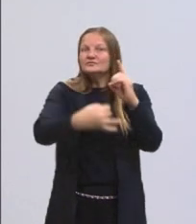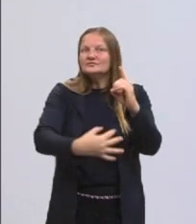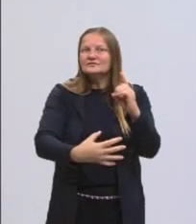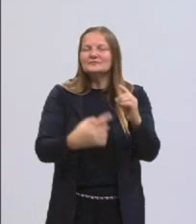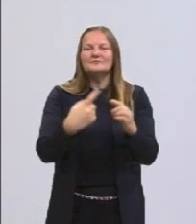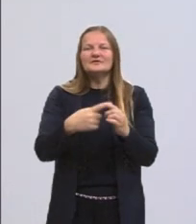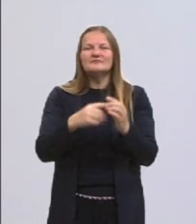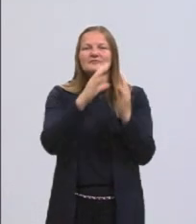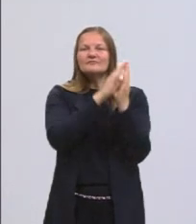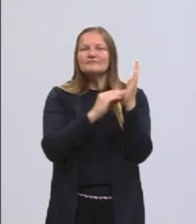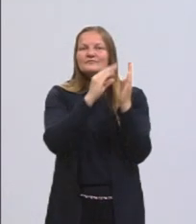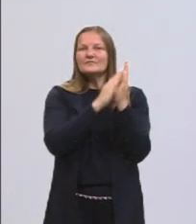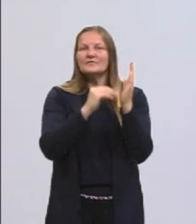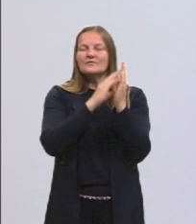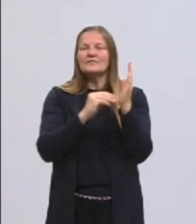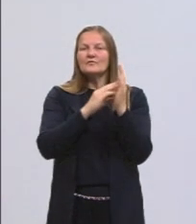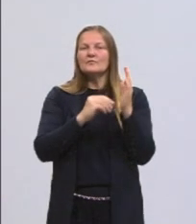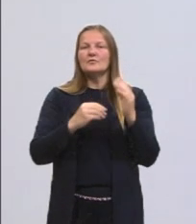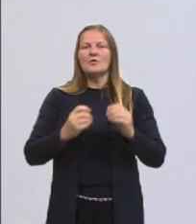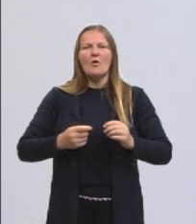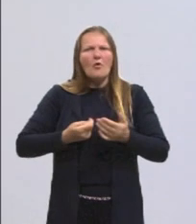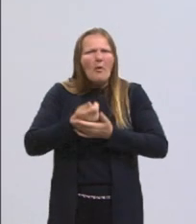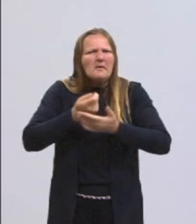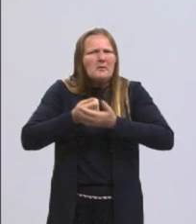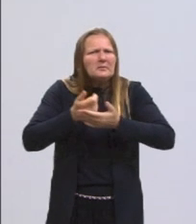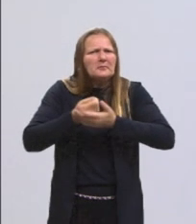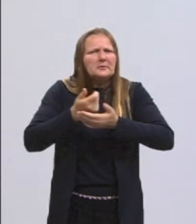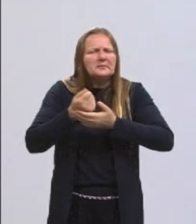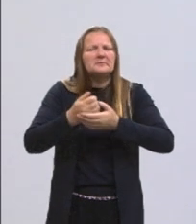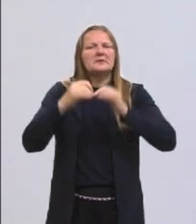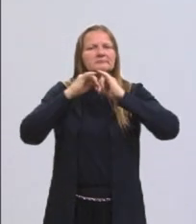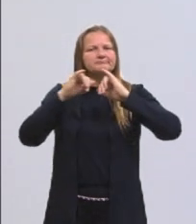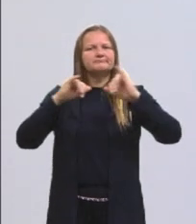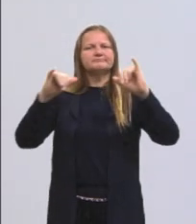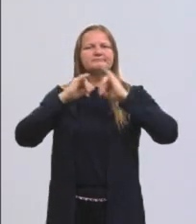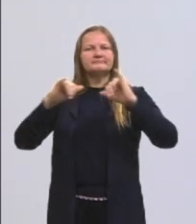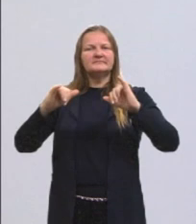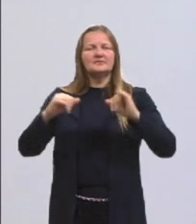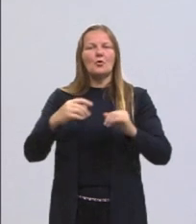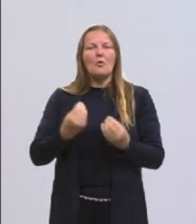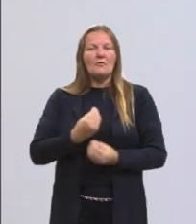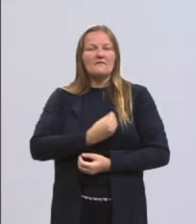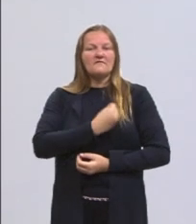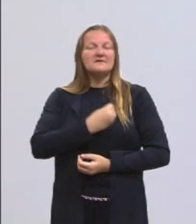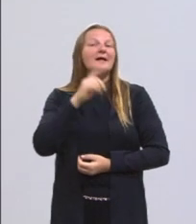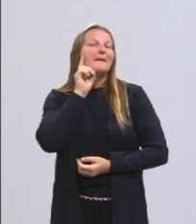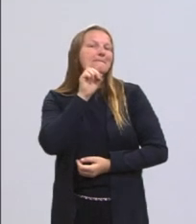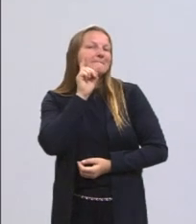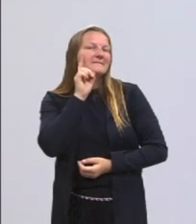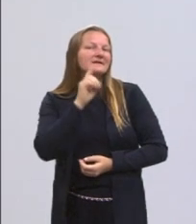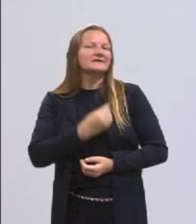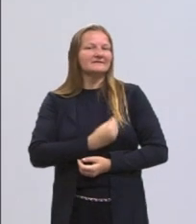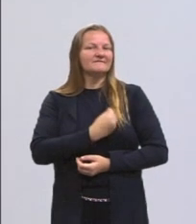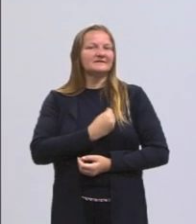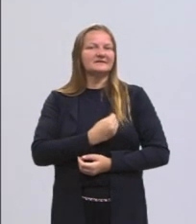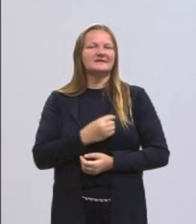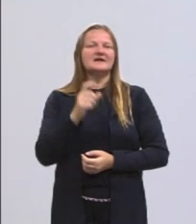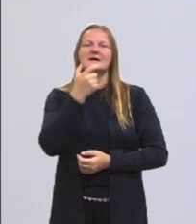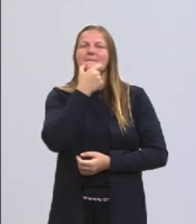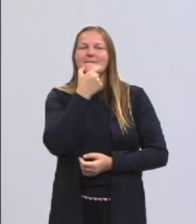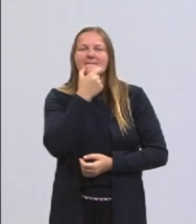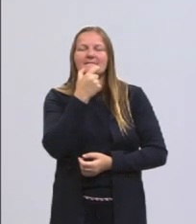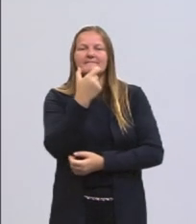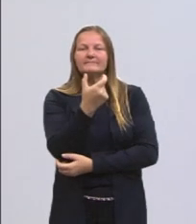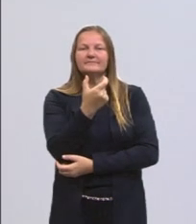reprodução de temas relacionados ao consumo, publicidade e o estilo da vida americana. O termo, em inglês, significa arte